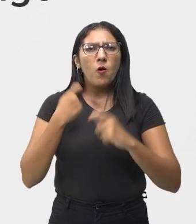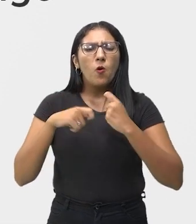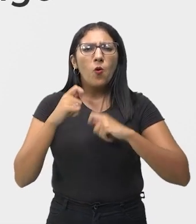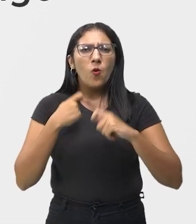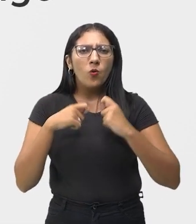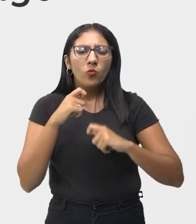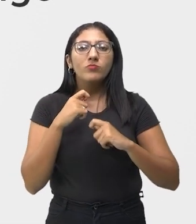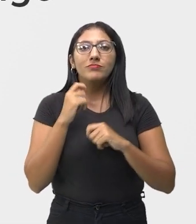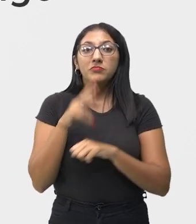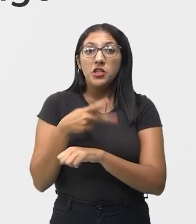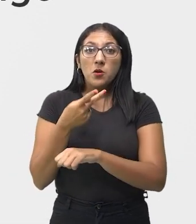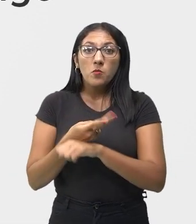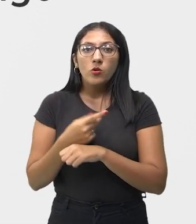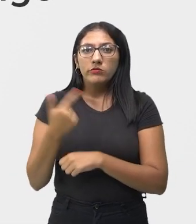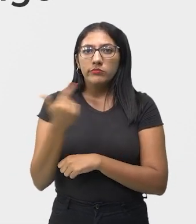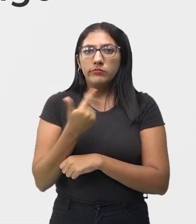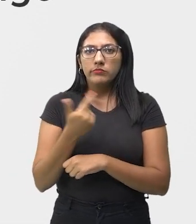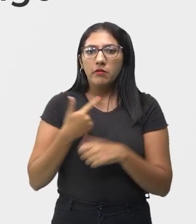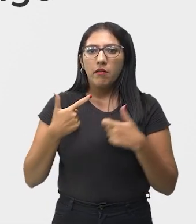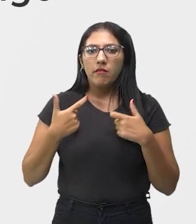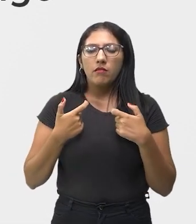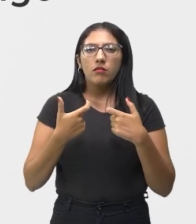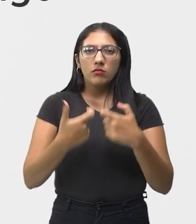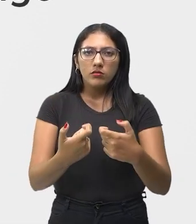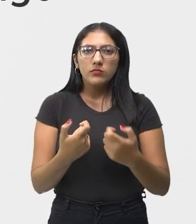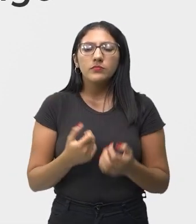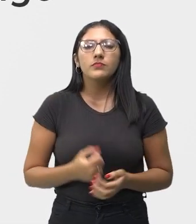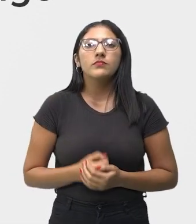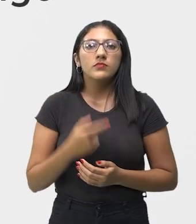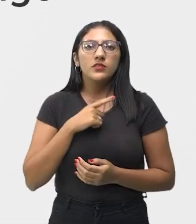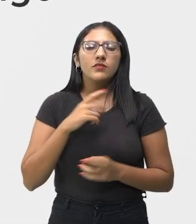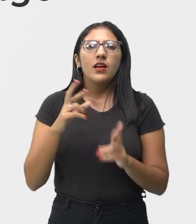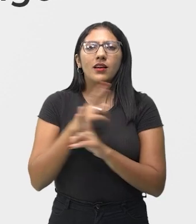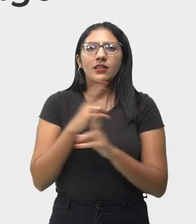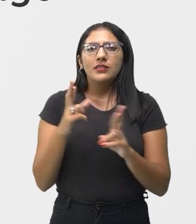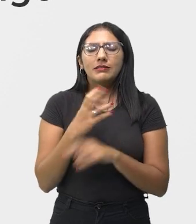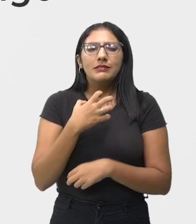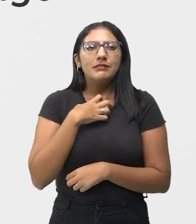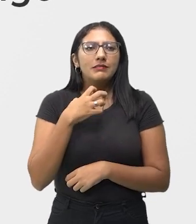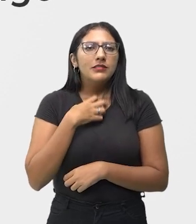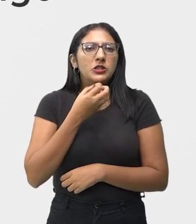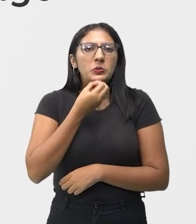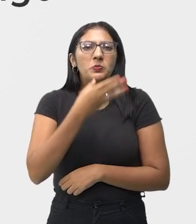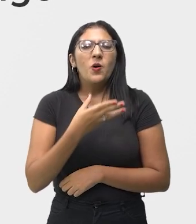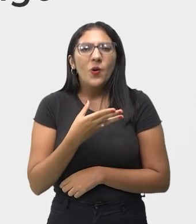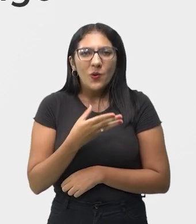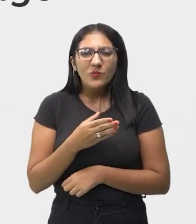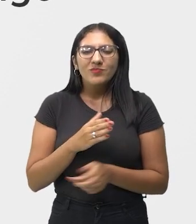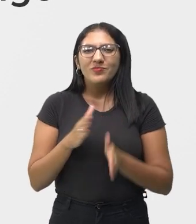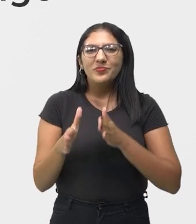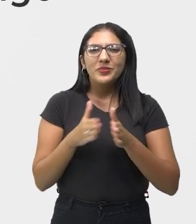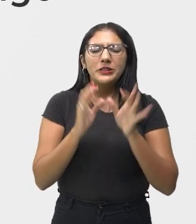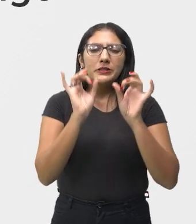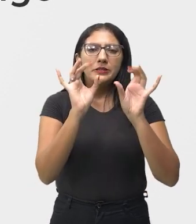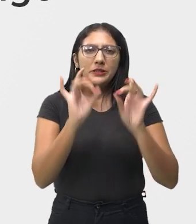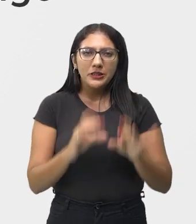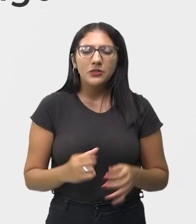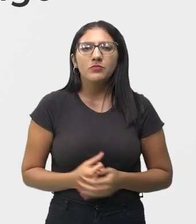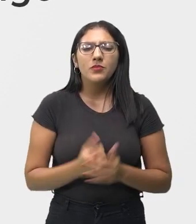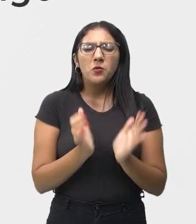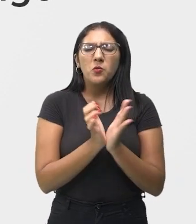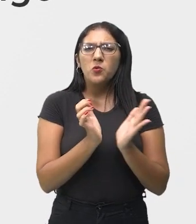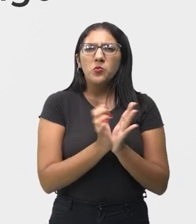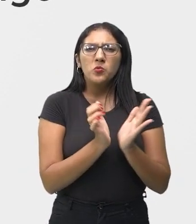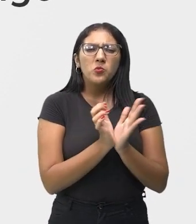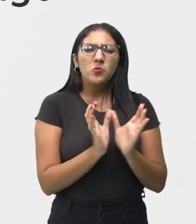gerado após a Segunda Guerra Mundial. Com base na onda de otimismo dos Anos Dourado, um grupo de jovens